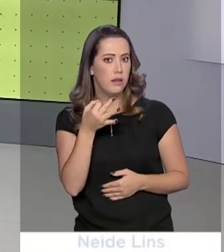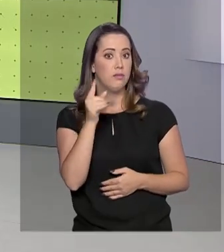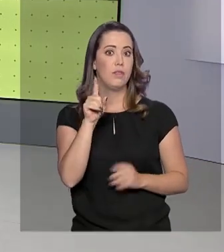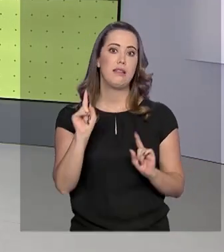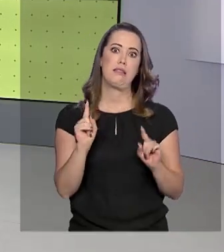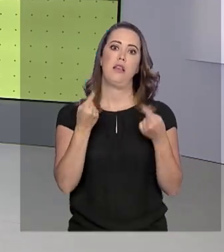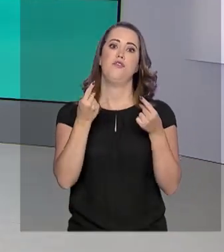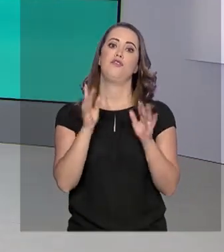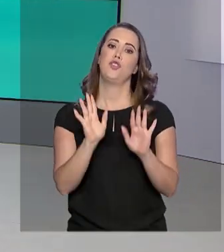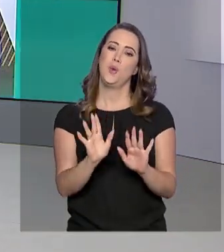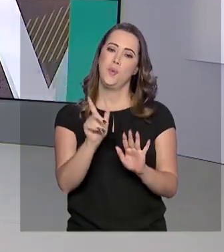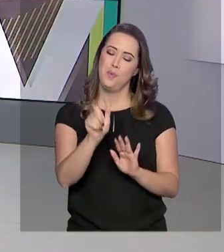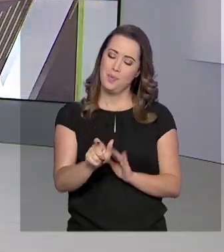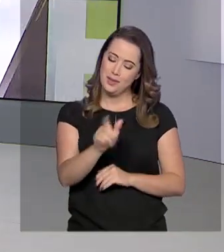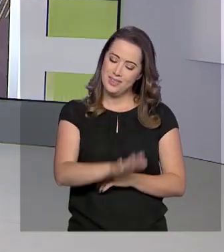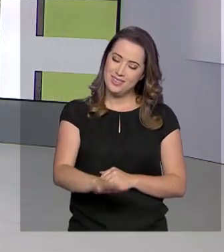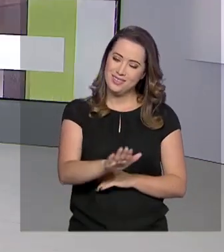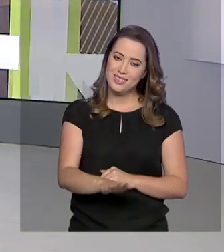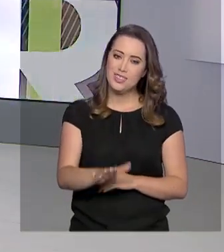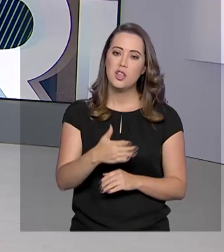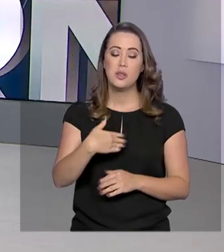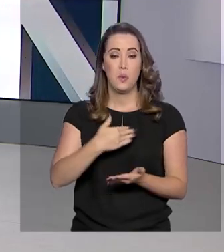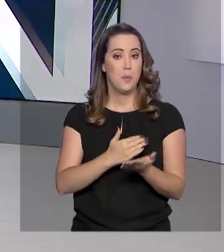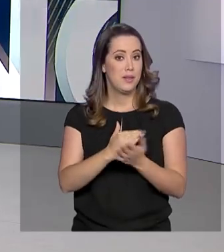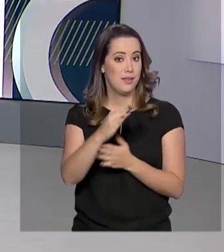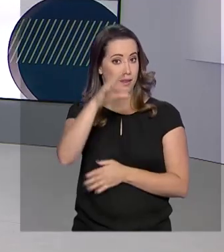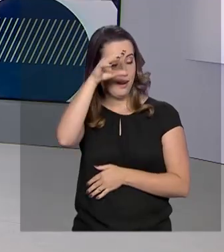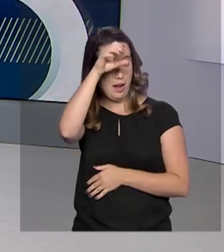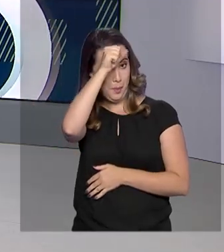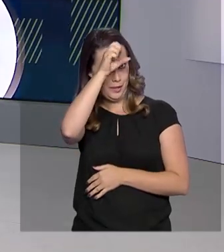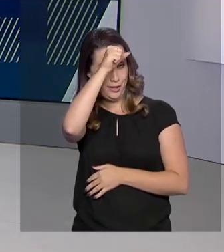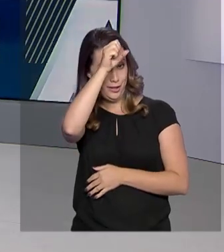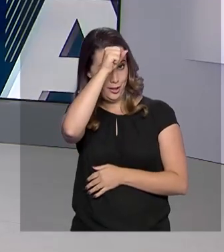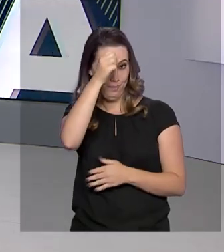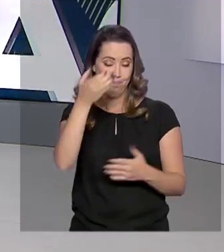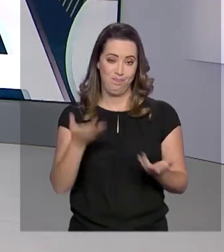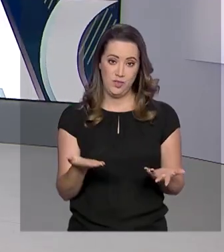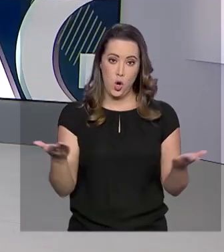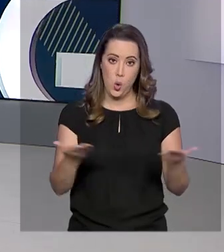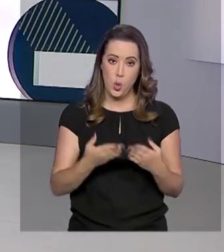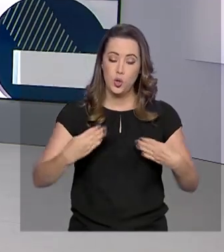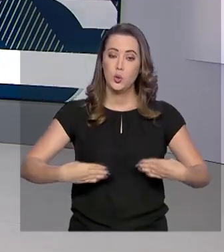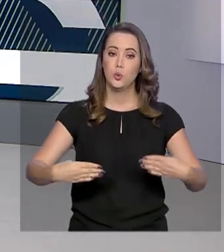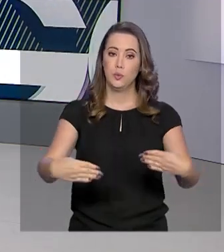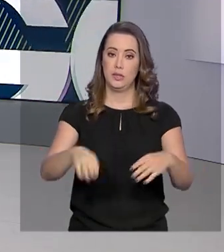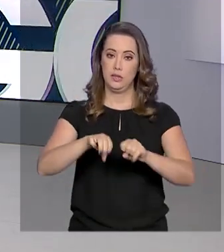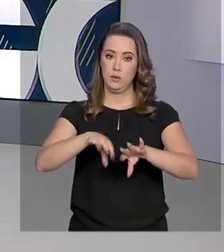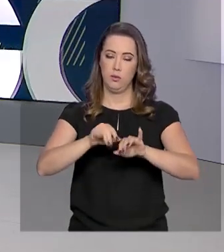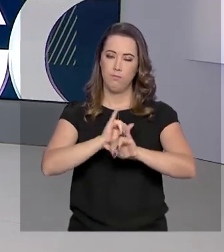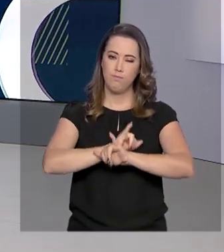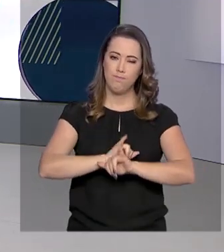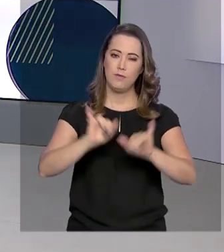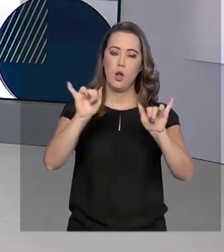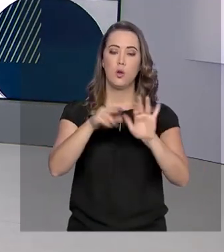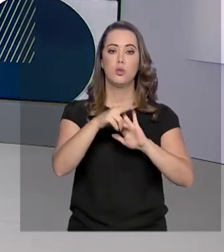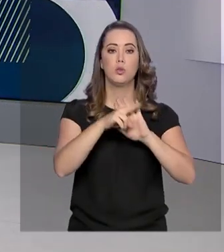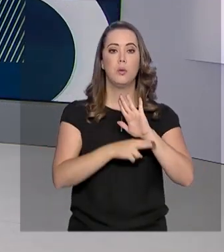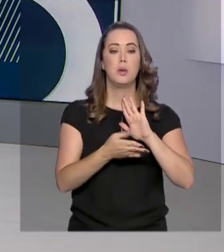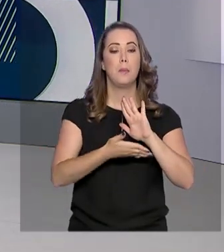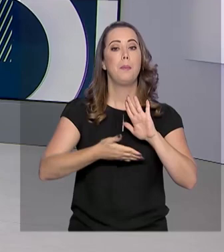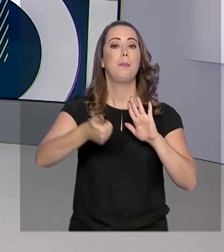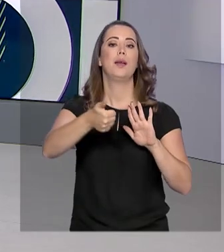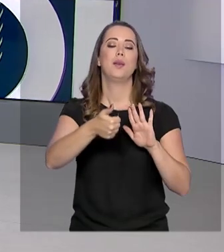desafios para quem está entrando no mundo das letras. O Ministério da Educação lançou hoje uma série de medidas para melhorar a